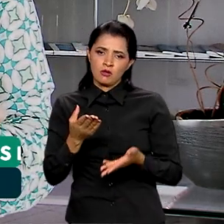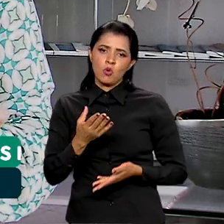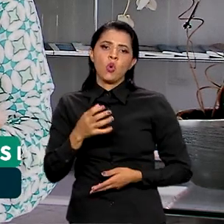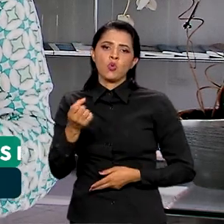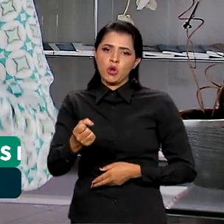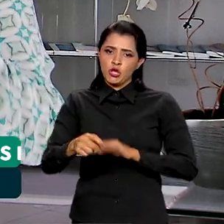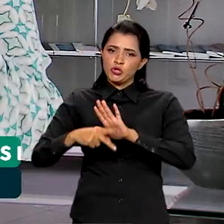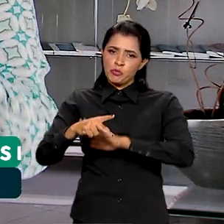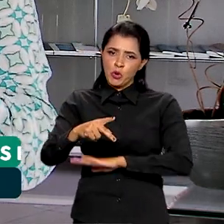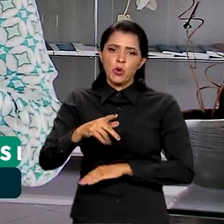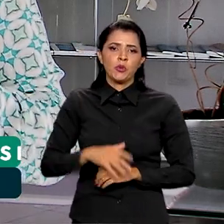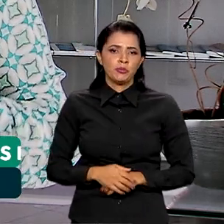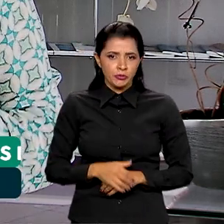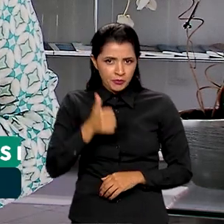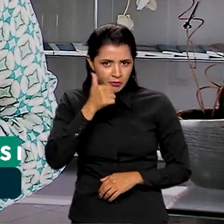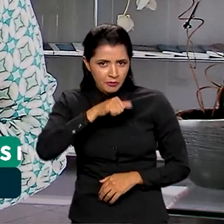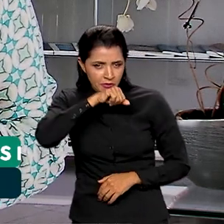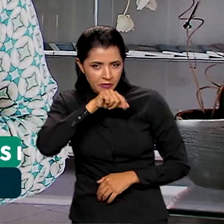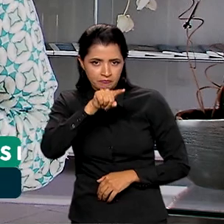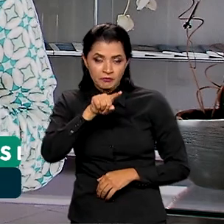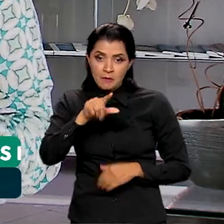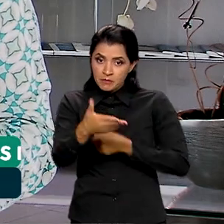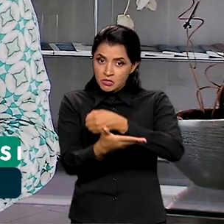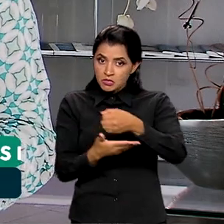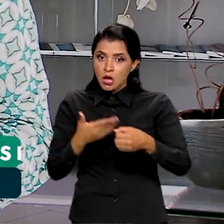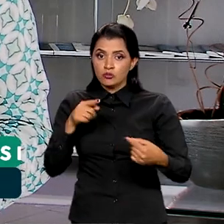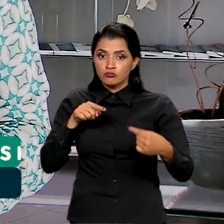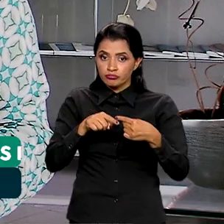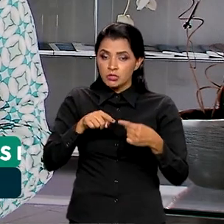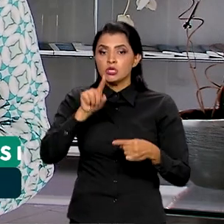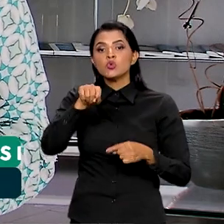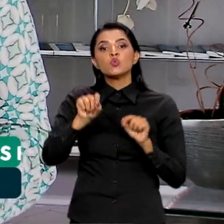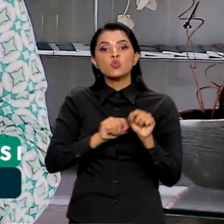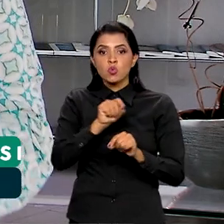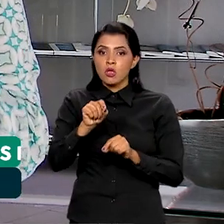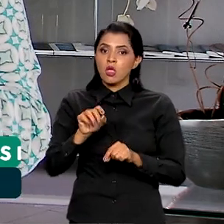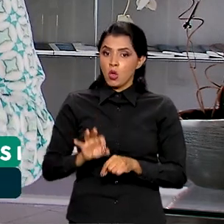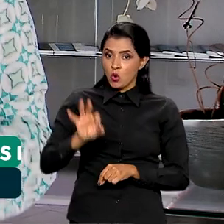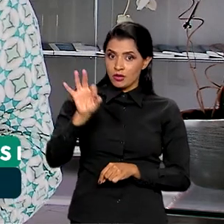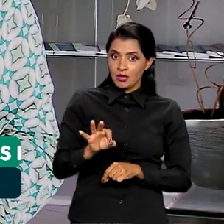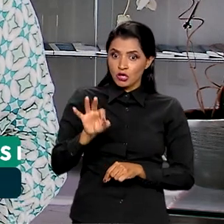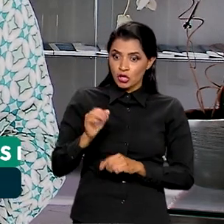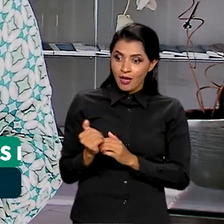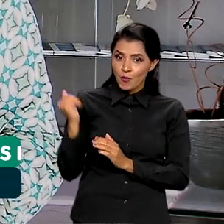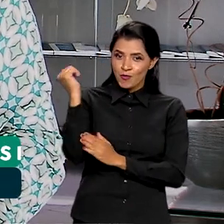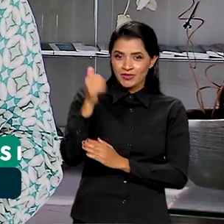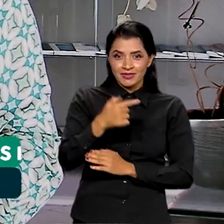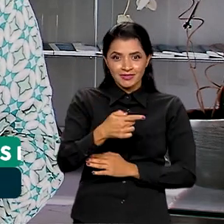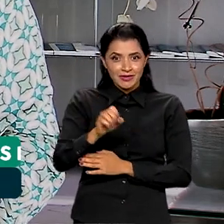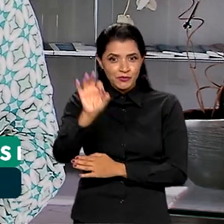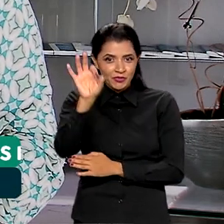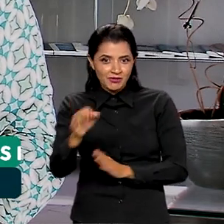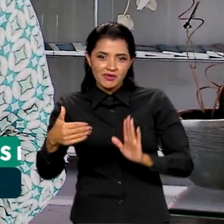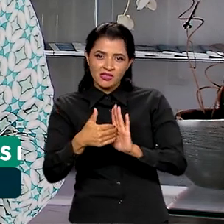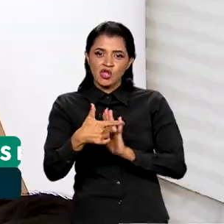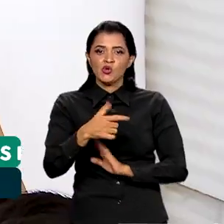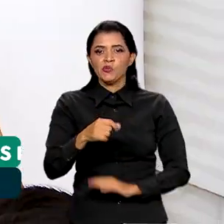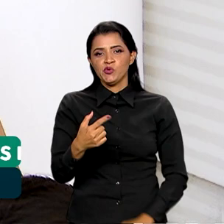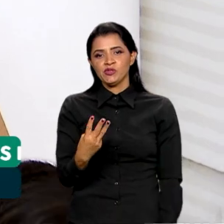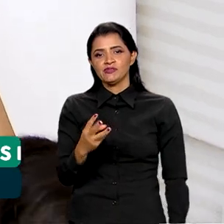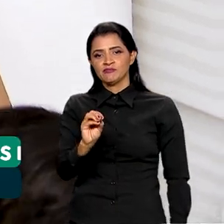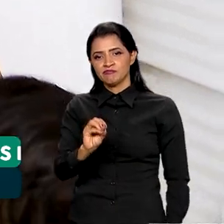exclusivo. Com base nessa previsão, a expectativa é que o índice aumente para 70% até 2030.